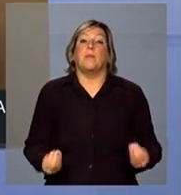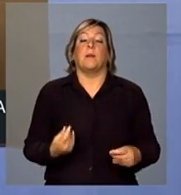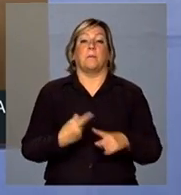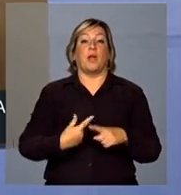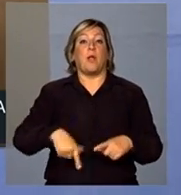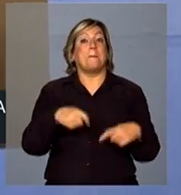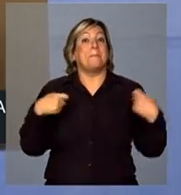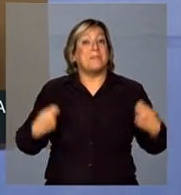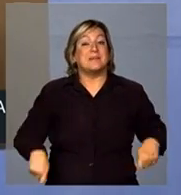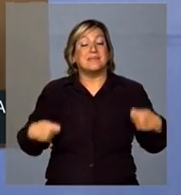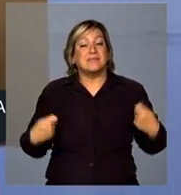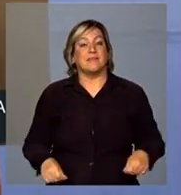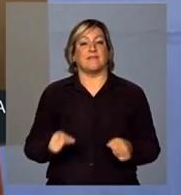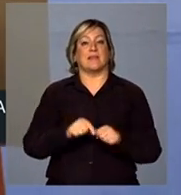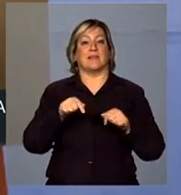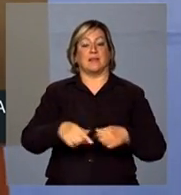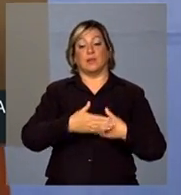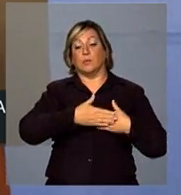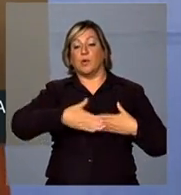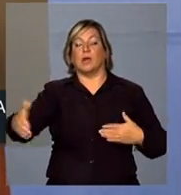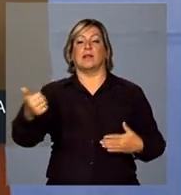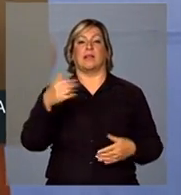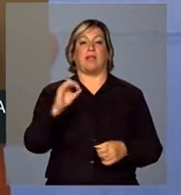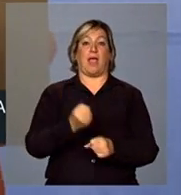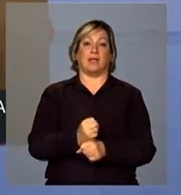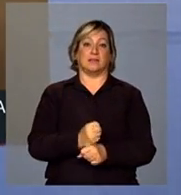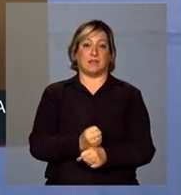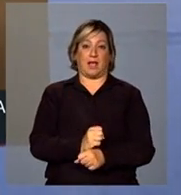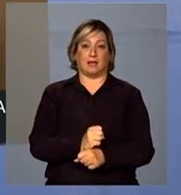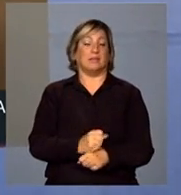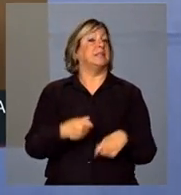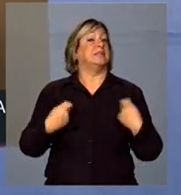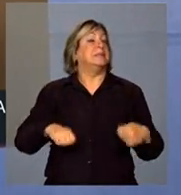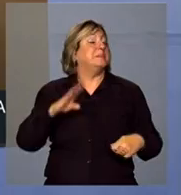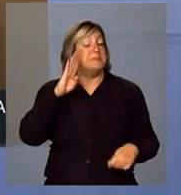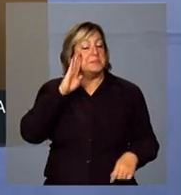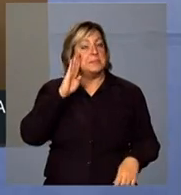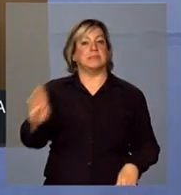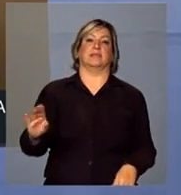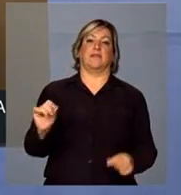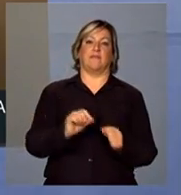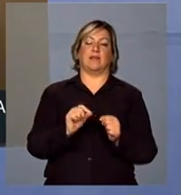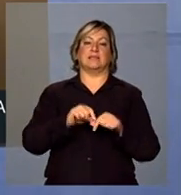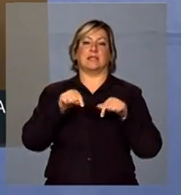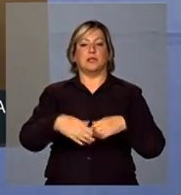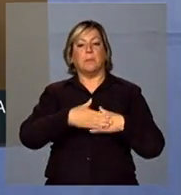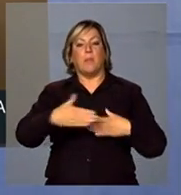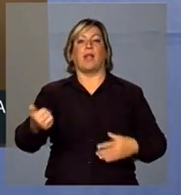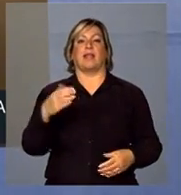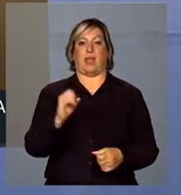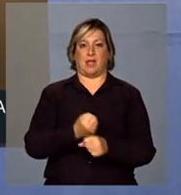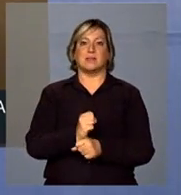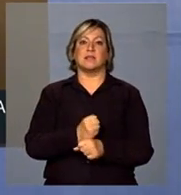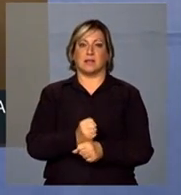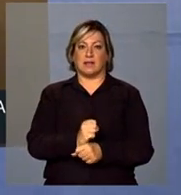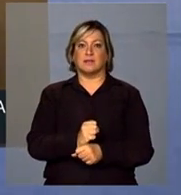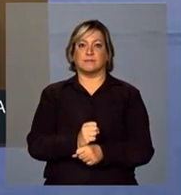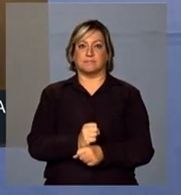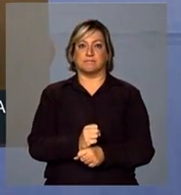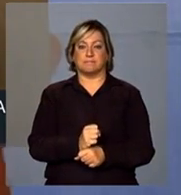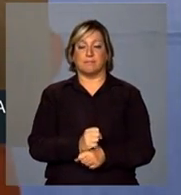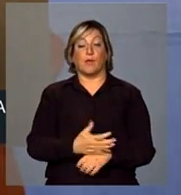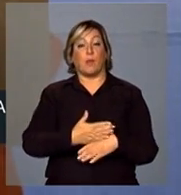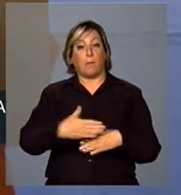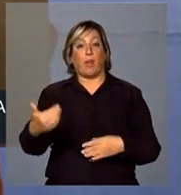isso nos próximos 10 anos. Nós precisamos fazer isso nos próximos 10 anos. Nos